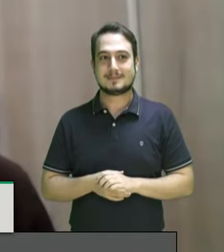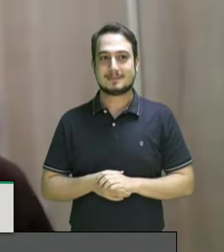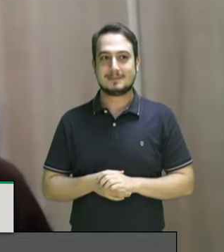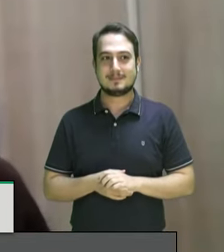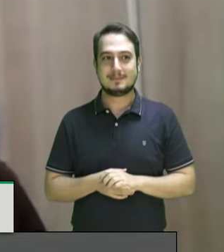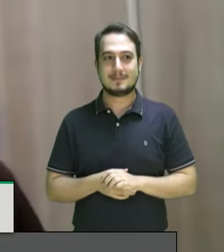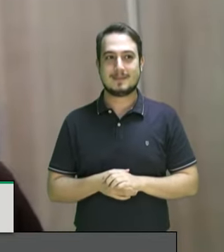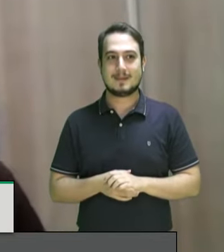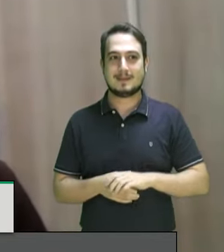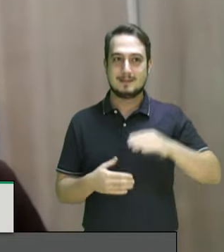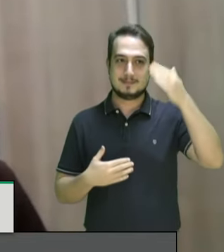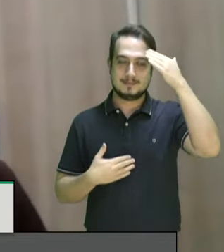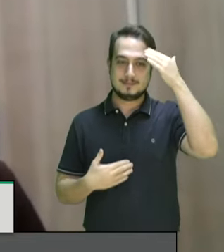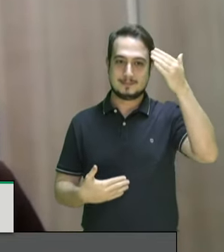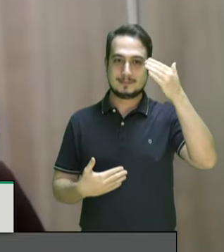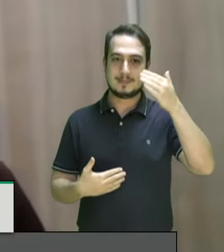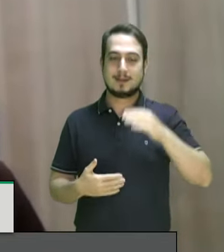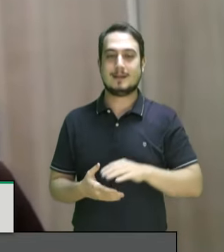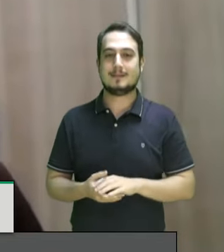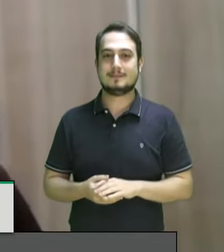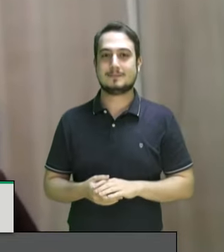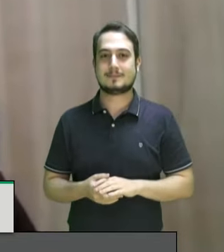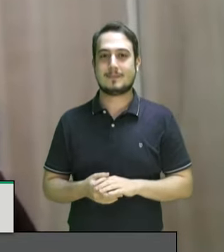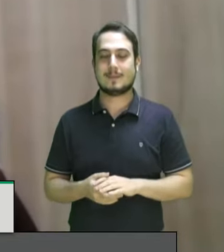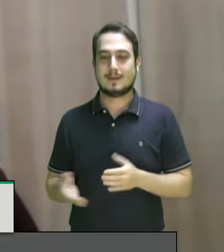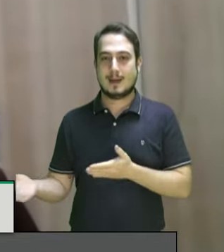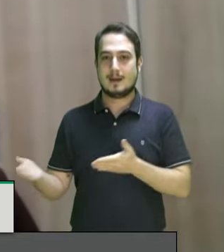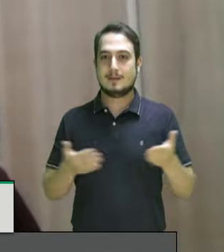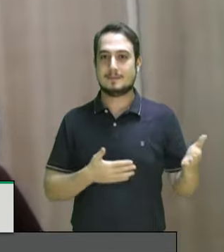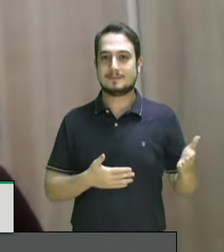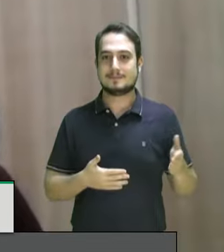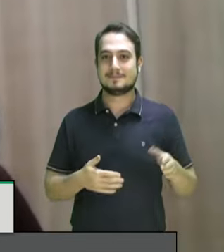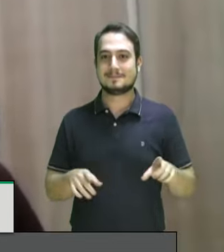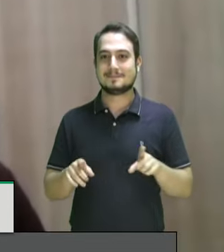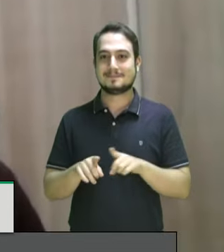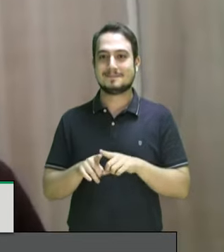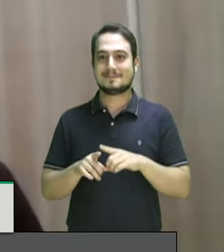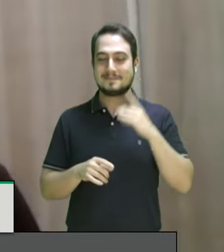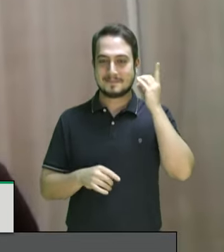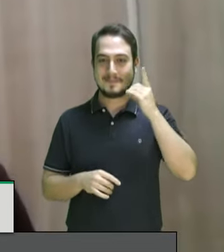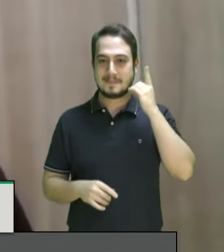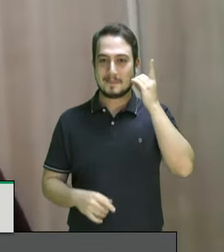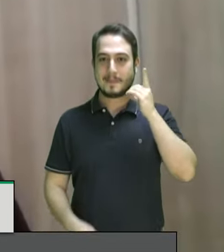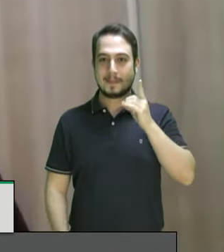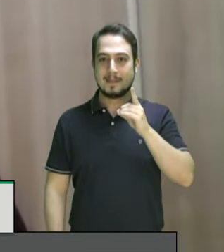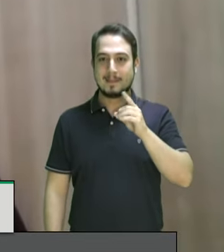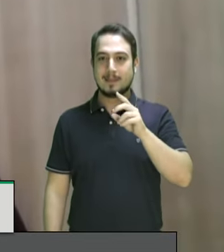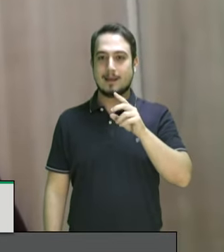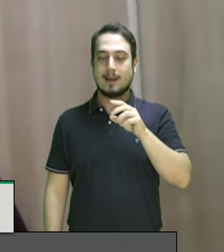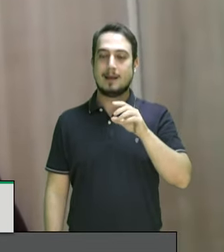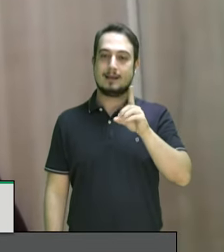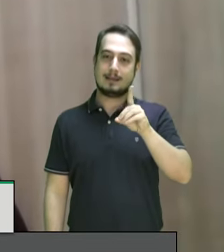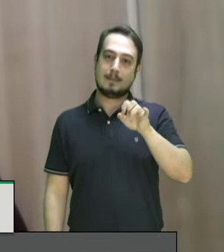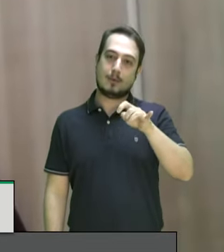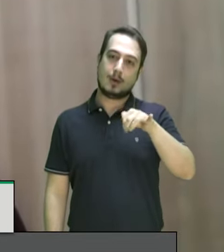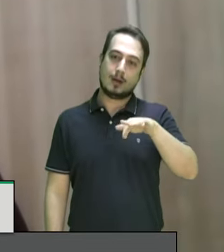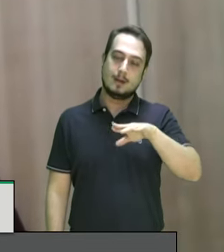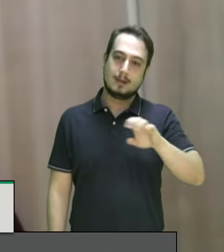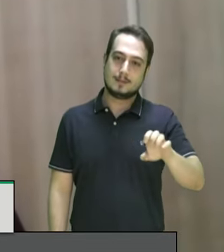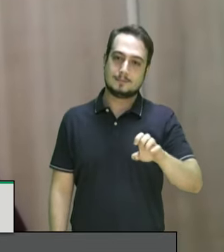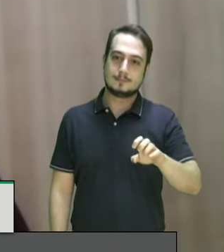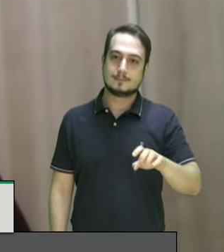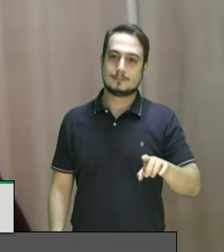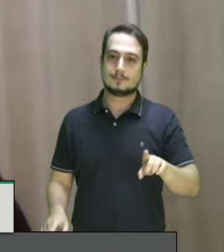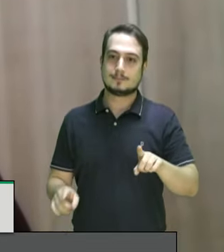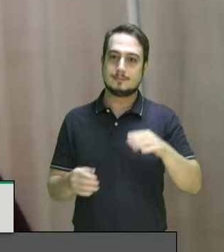obrigada agradeço ao convite na pessoa do deputado Binda do Pidaré agradeço